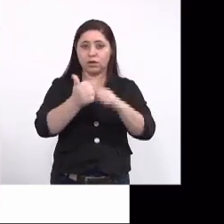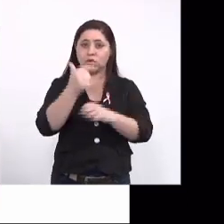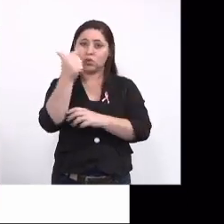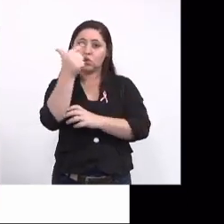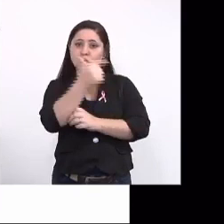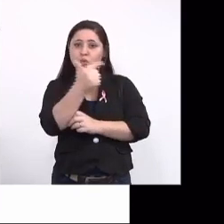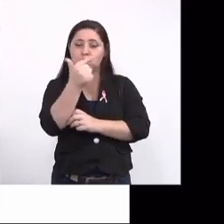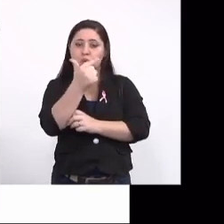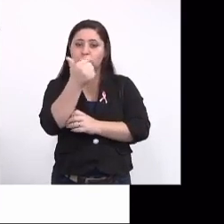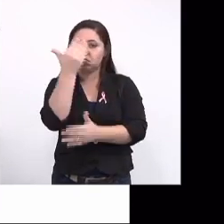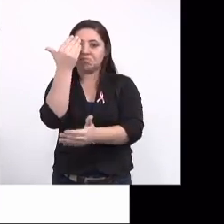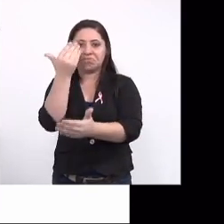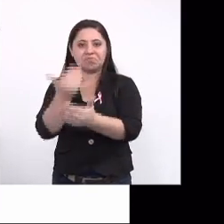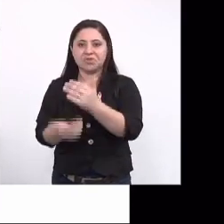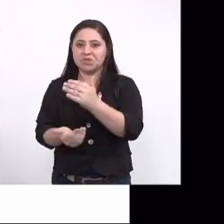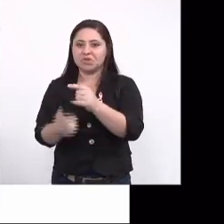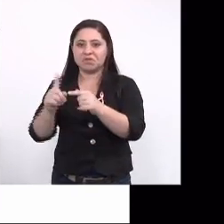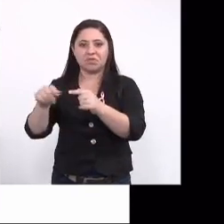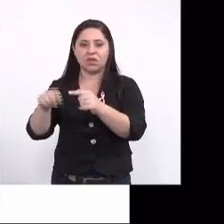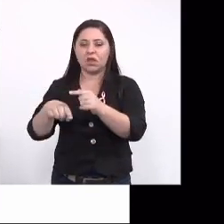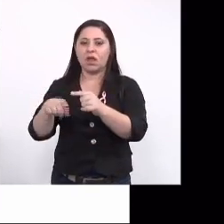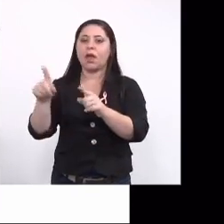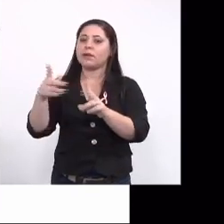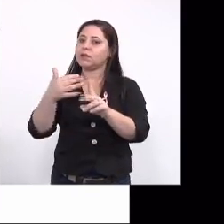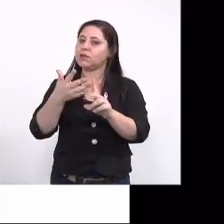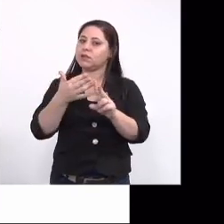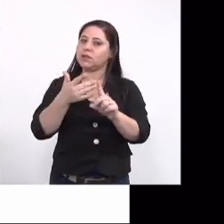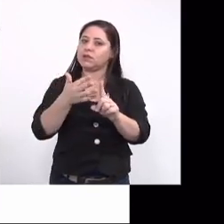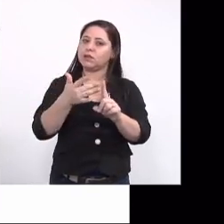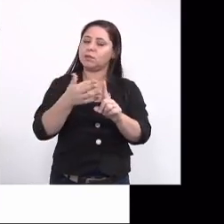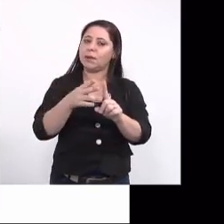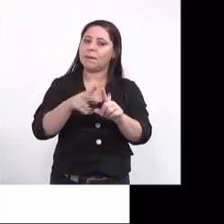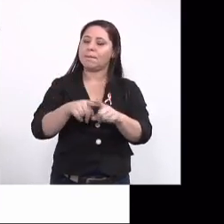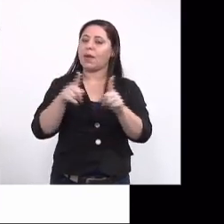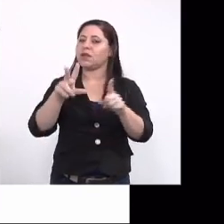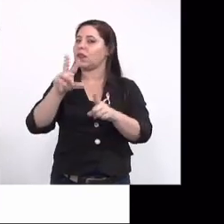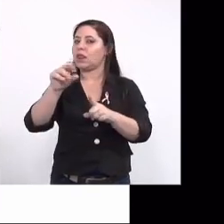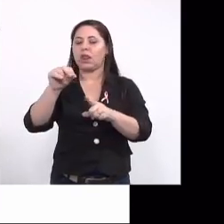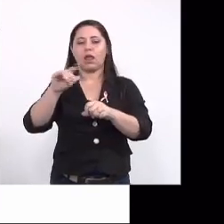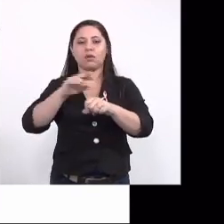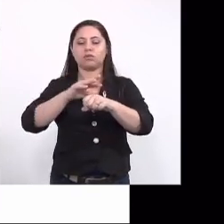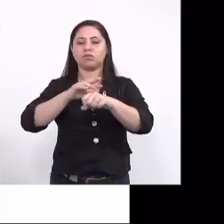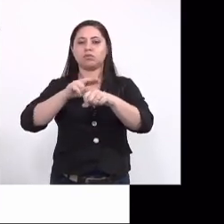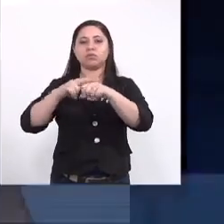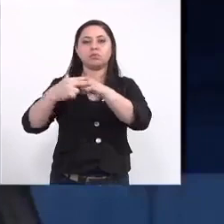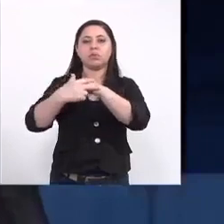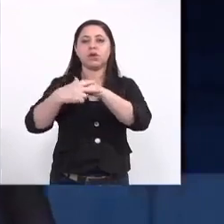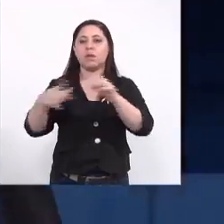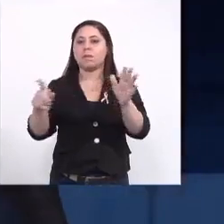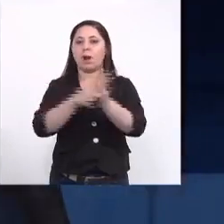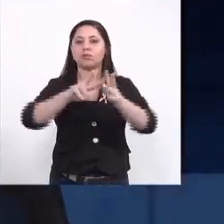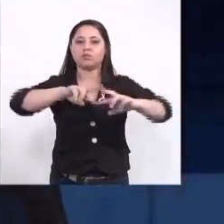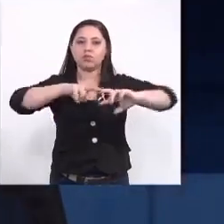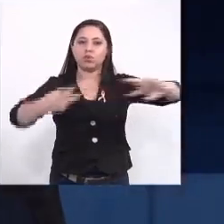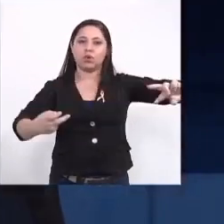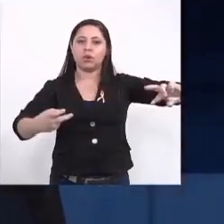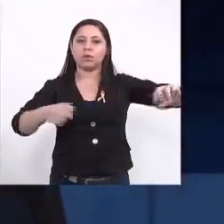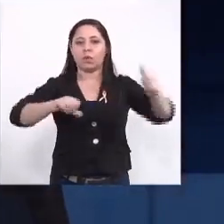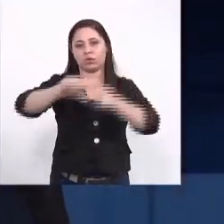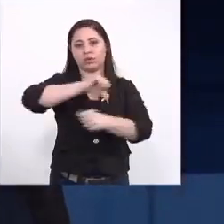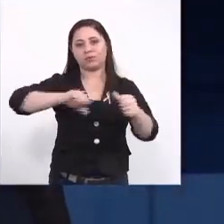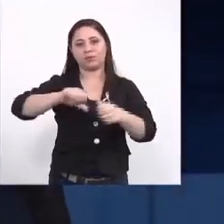2 casos foram descartados, que eram humanas congentas, mas não eram por zika. Eram duas síndromes cromossômicas de alteração genética.